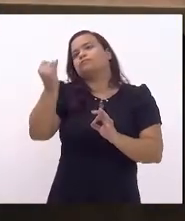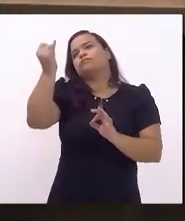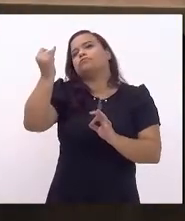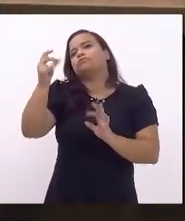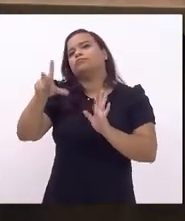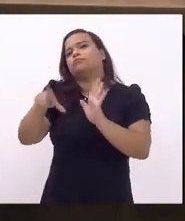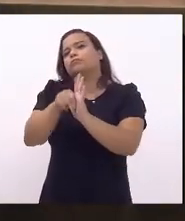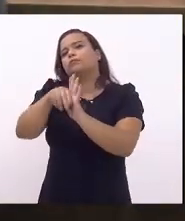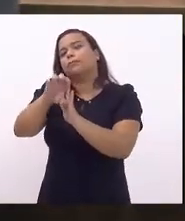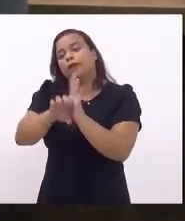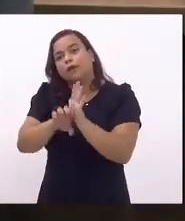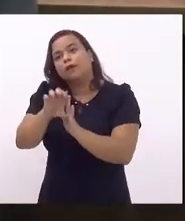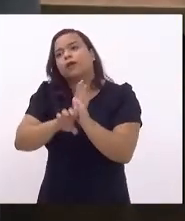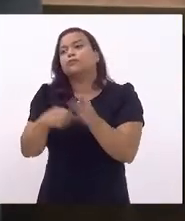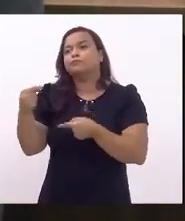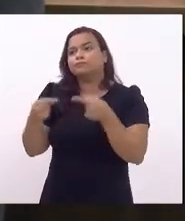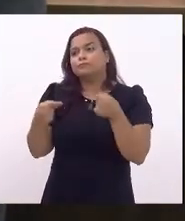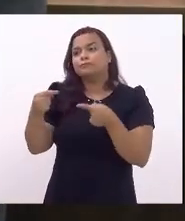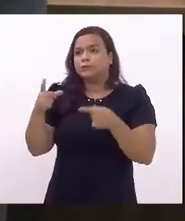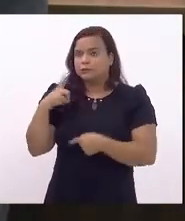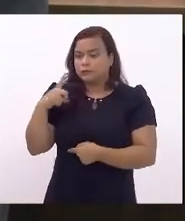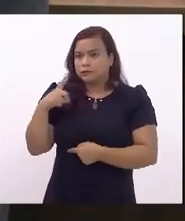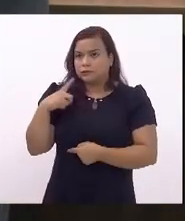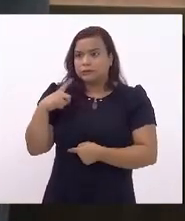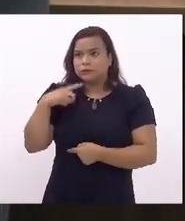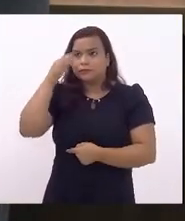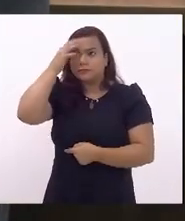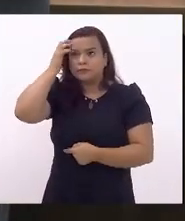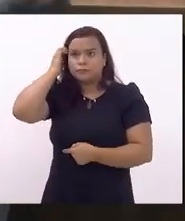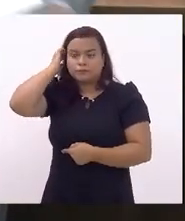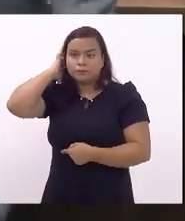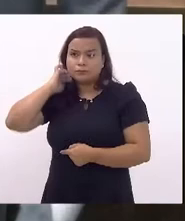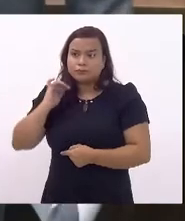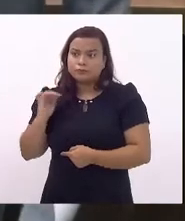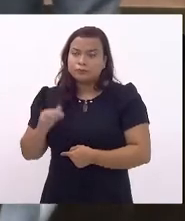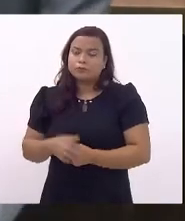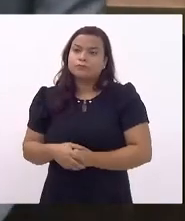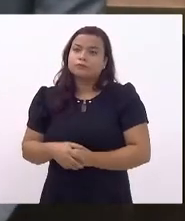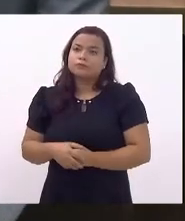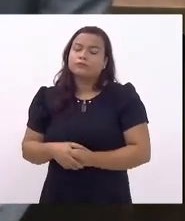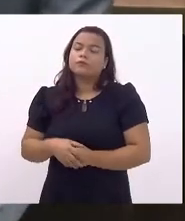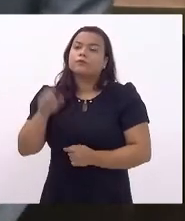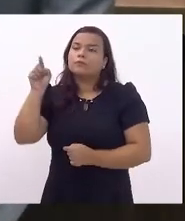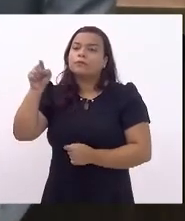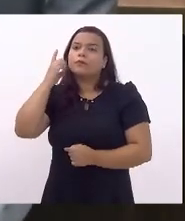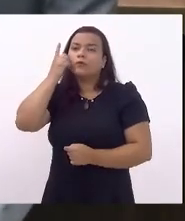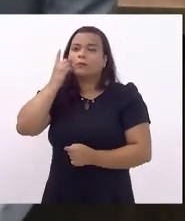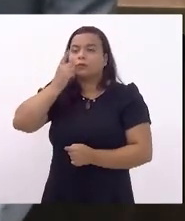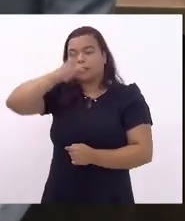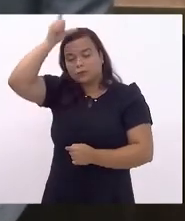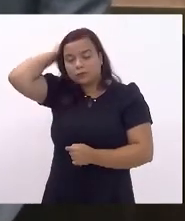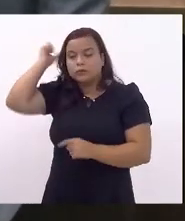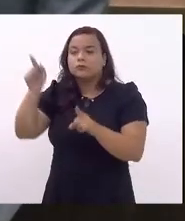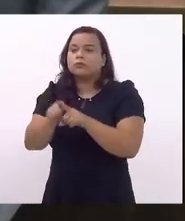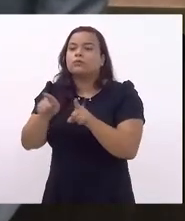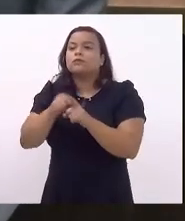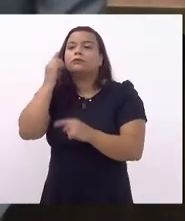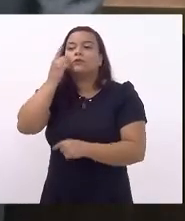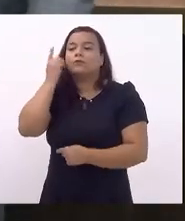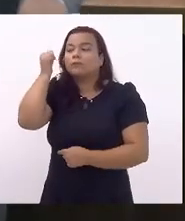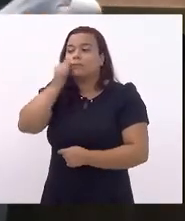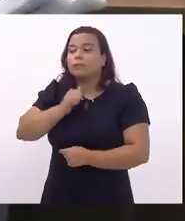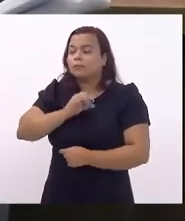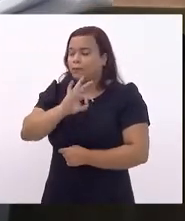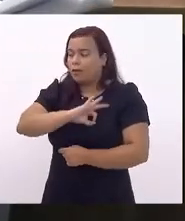emenda da Constituição feita pelo nosso querido deputado Luiz Paulo e Marta Rocha. realmente